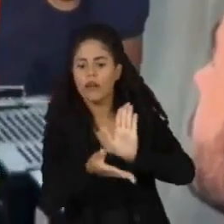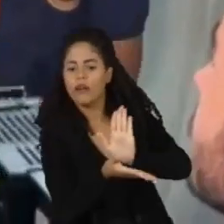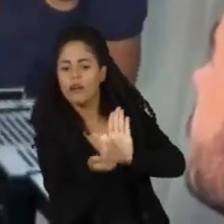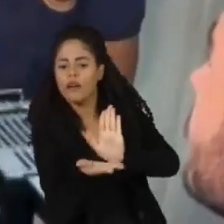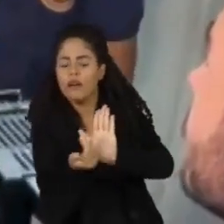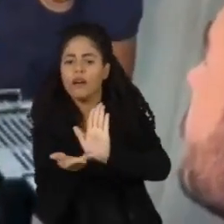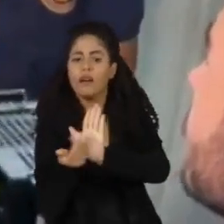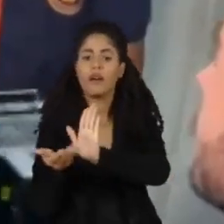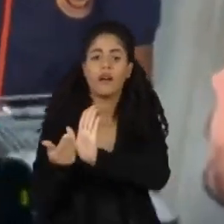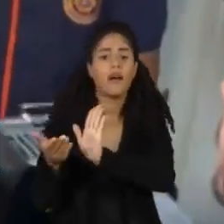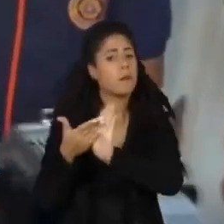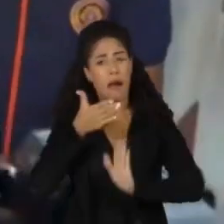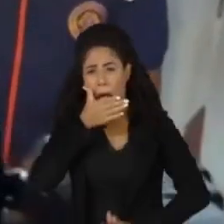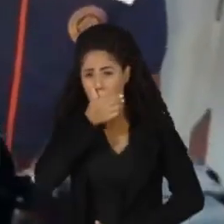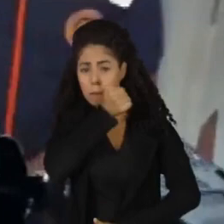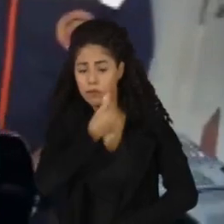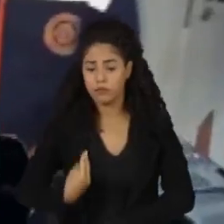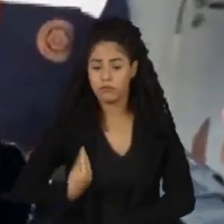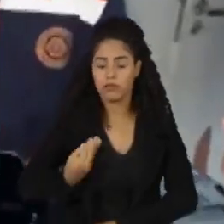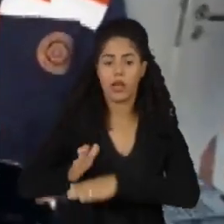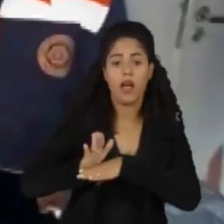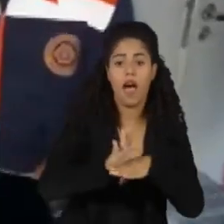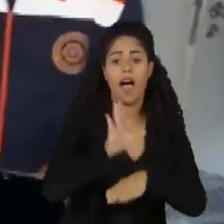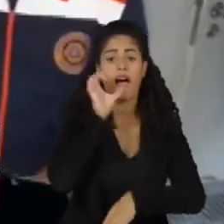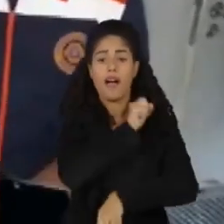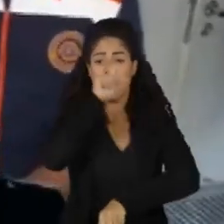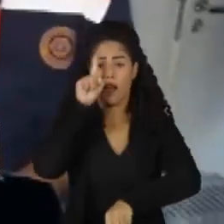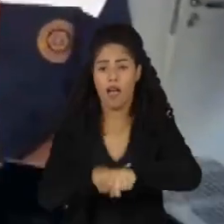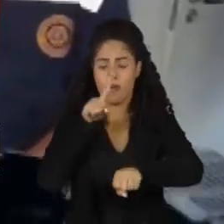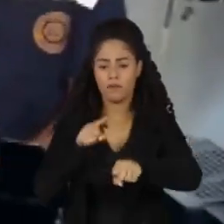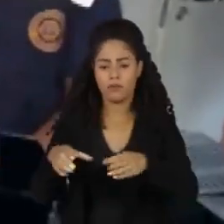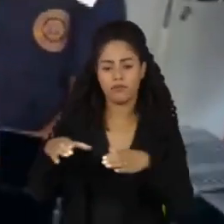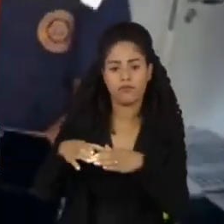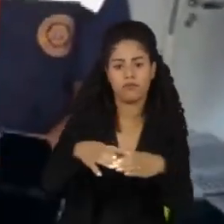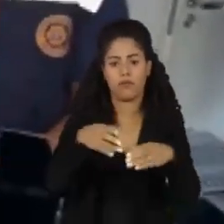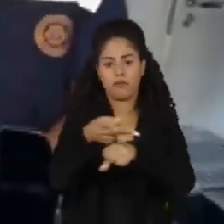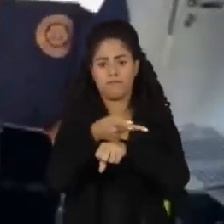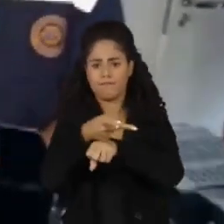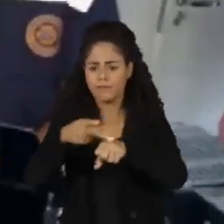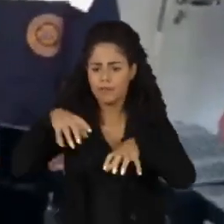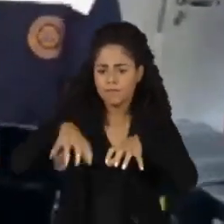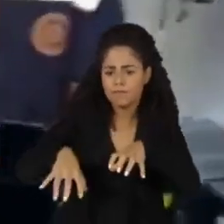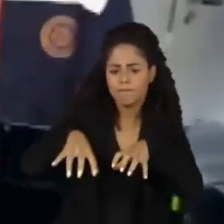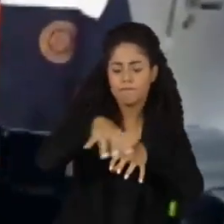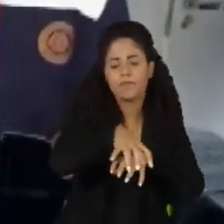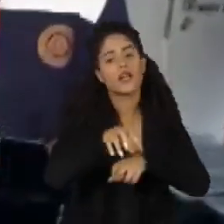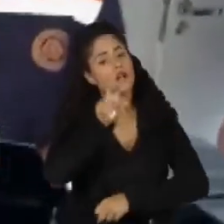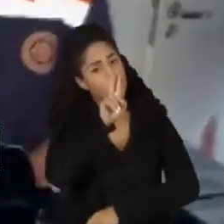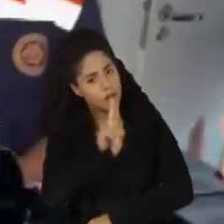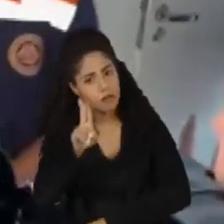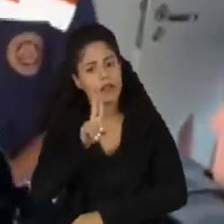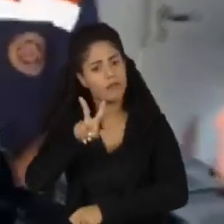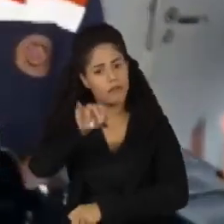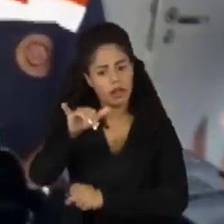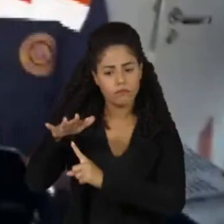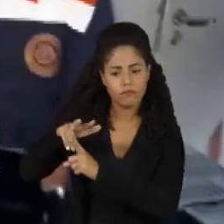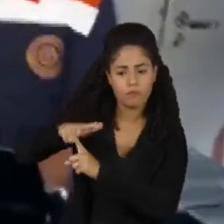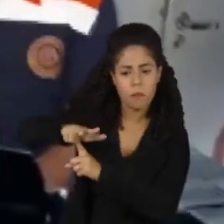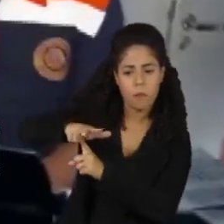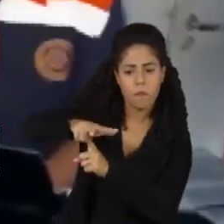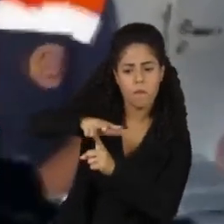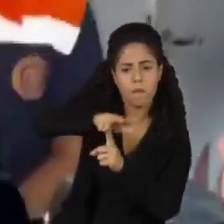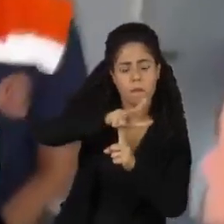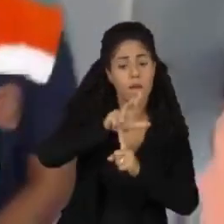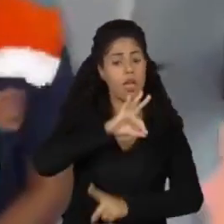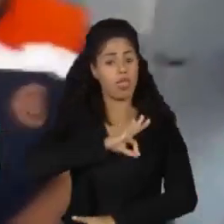Para que o socorro chegue imediatamente a essas regiões, a gente vai usar helicópteros. Os helicópteros águia